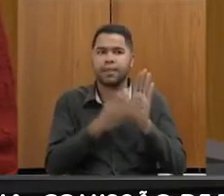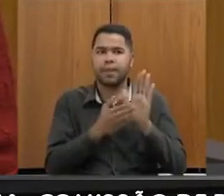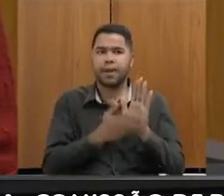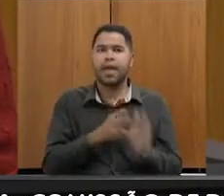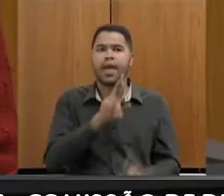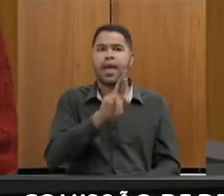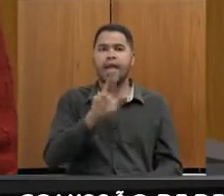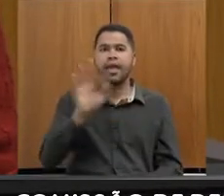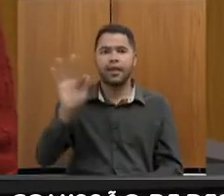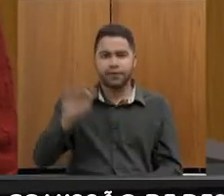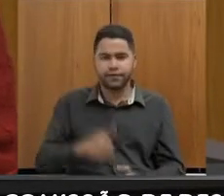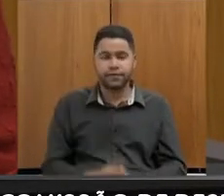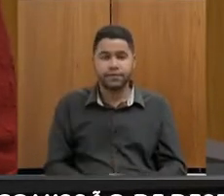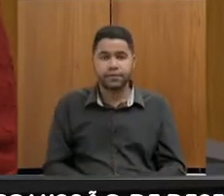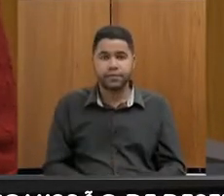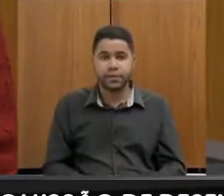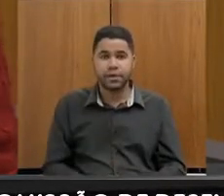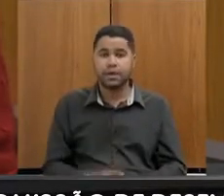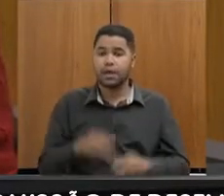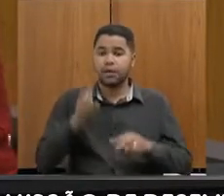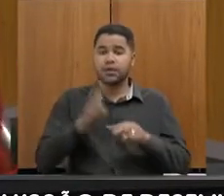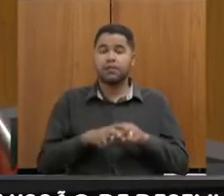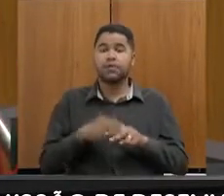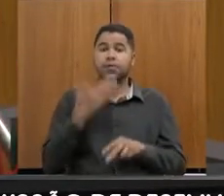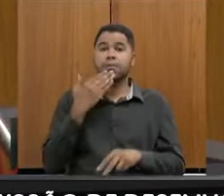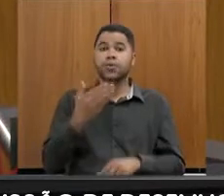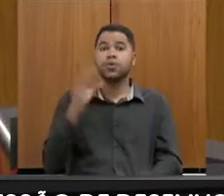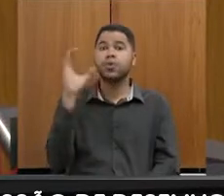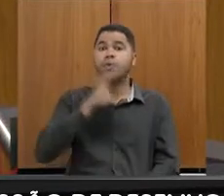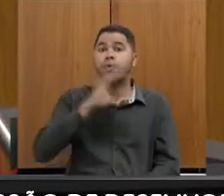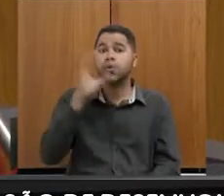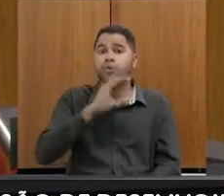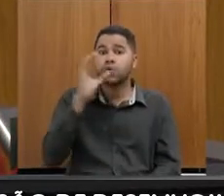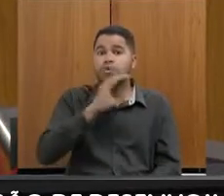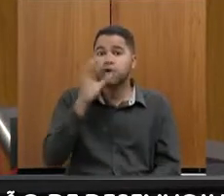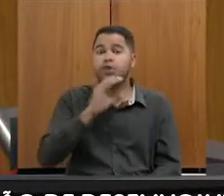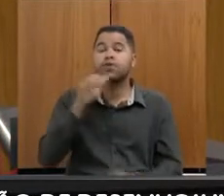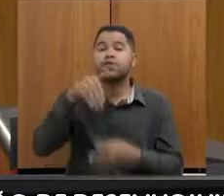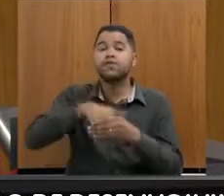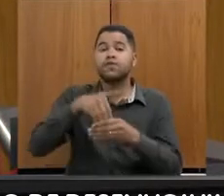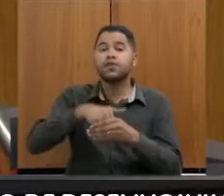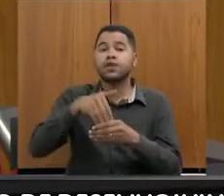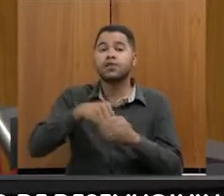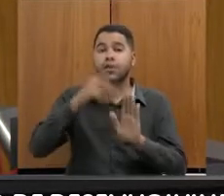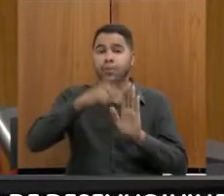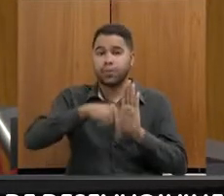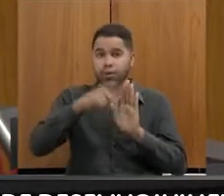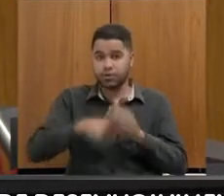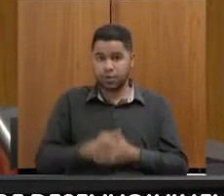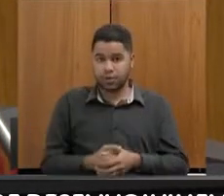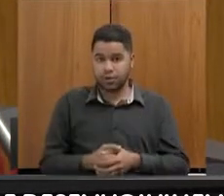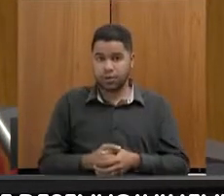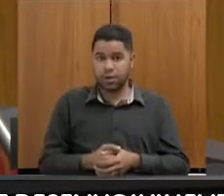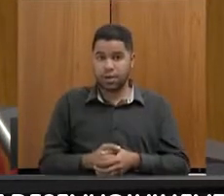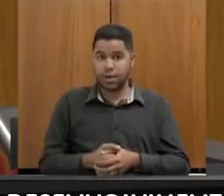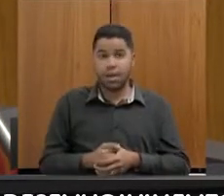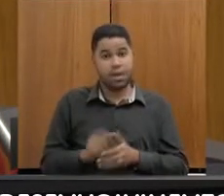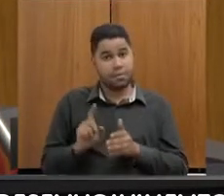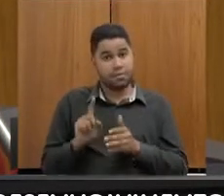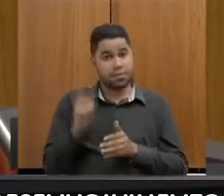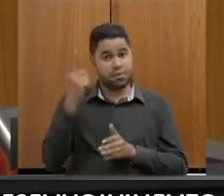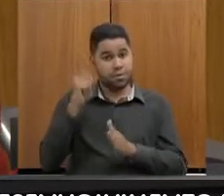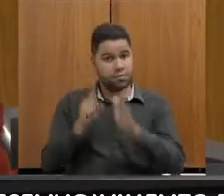Assembleia do Plenário está travada pelo pedido de urgência para a votação deste projeto. essa, então, seria a minha primeira